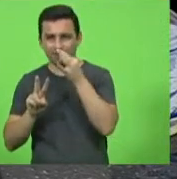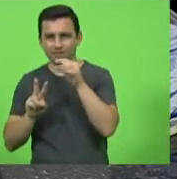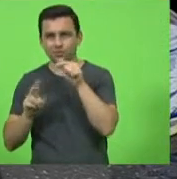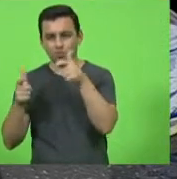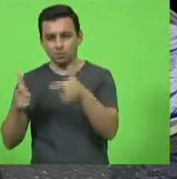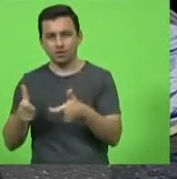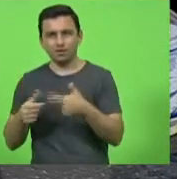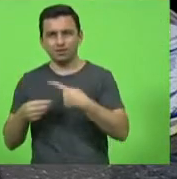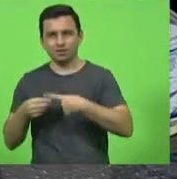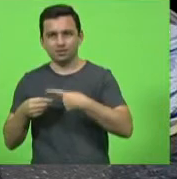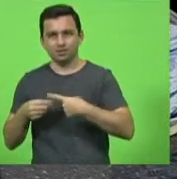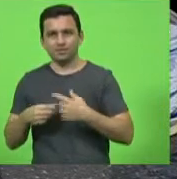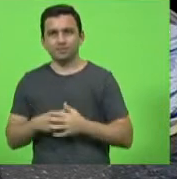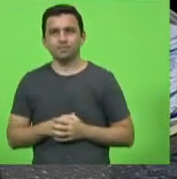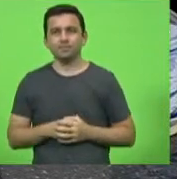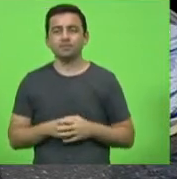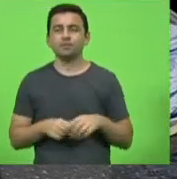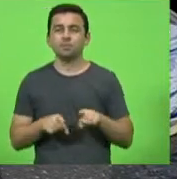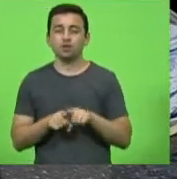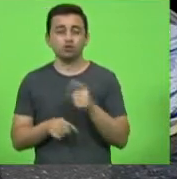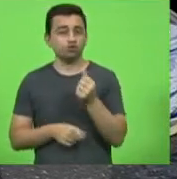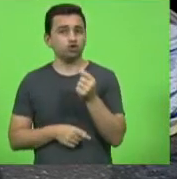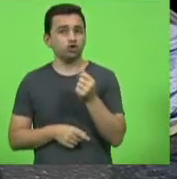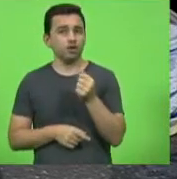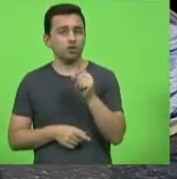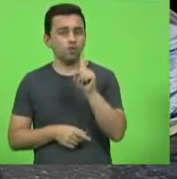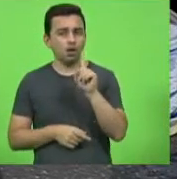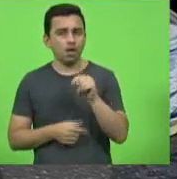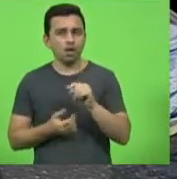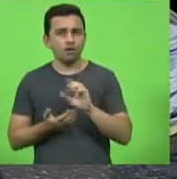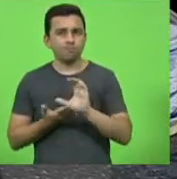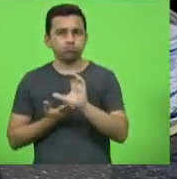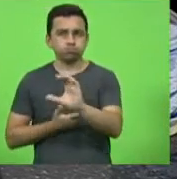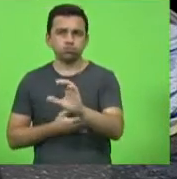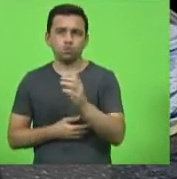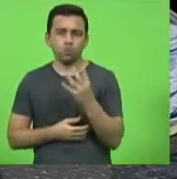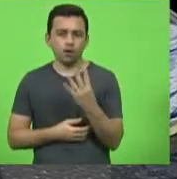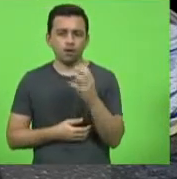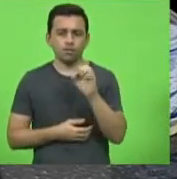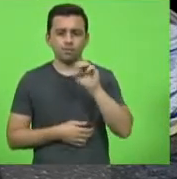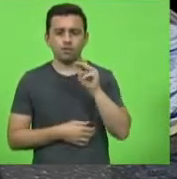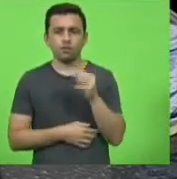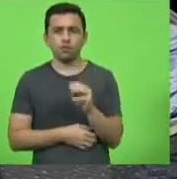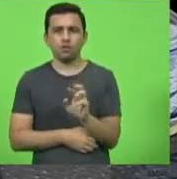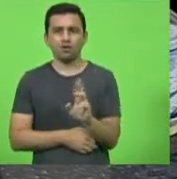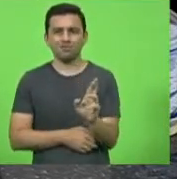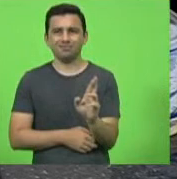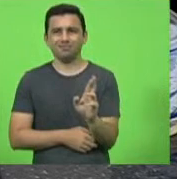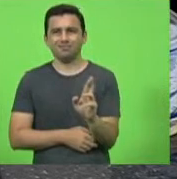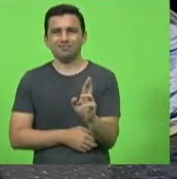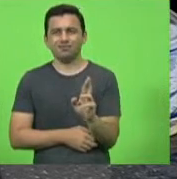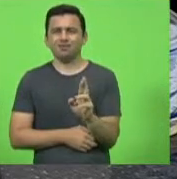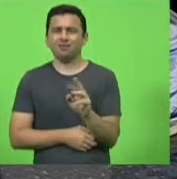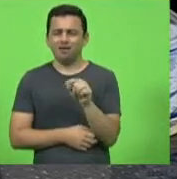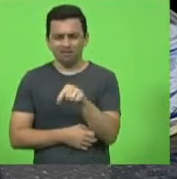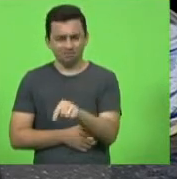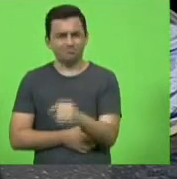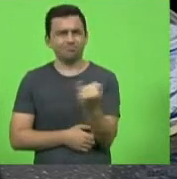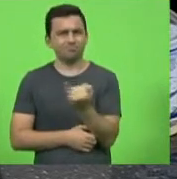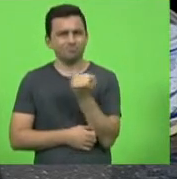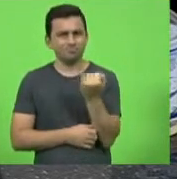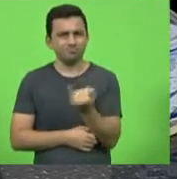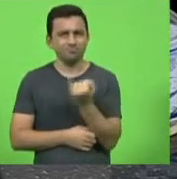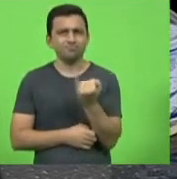recursos na ordem de 40 milhões de reais que serão importantes sim